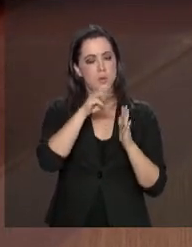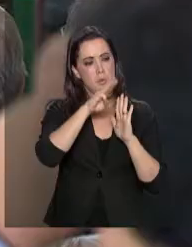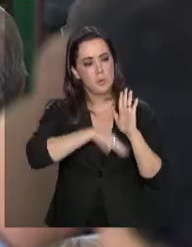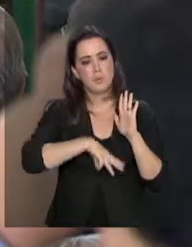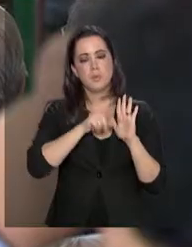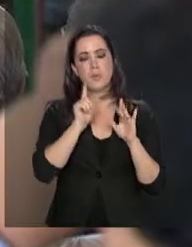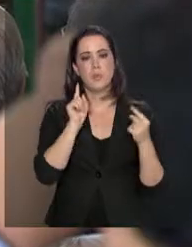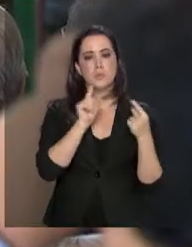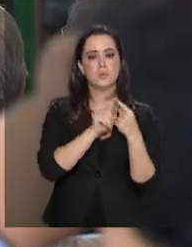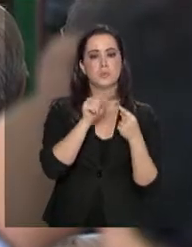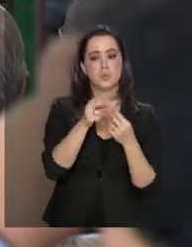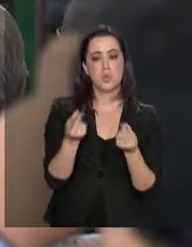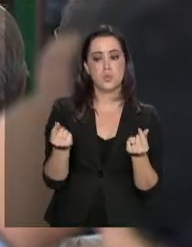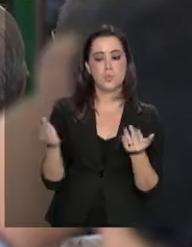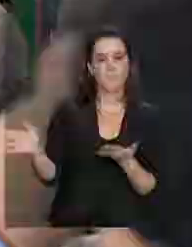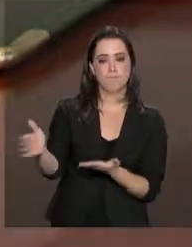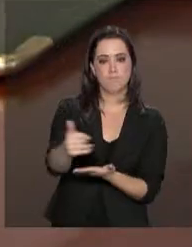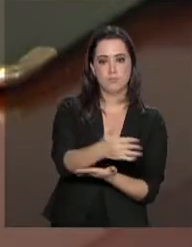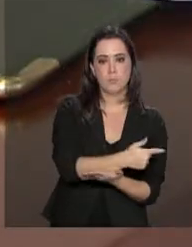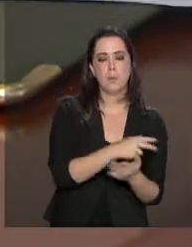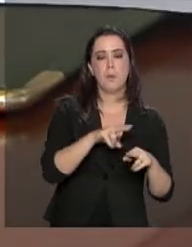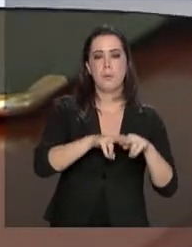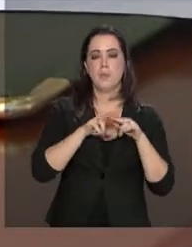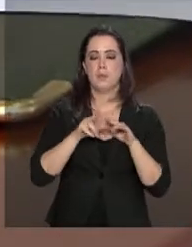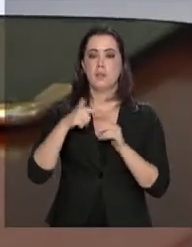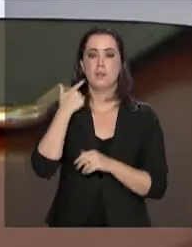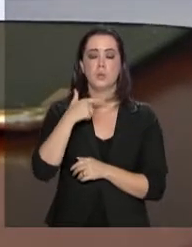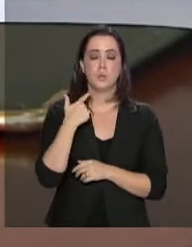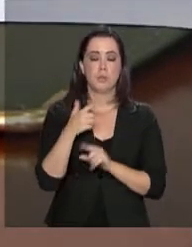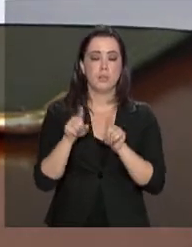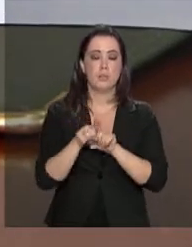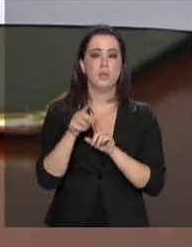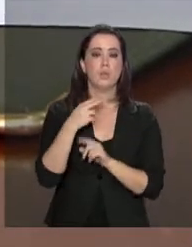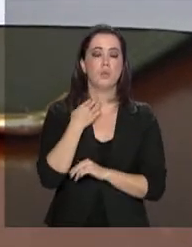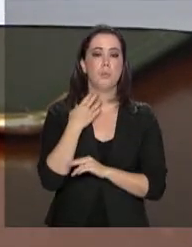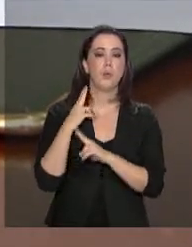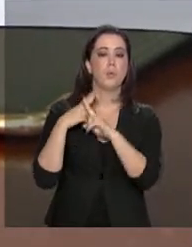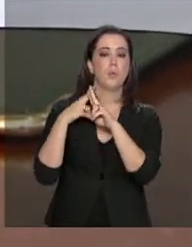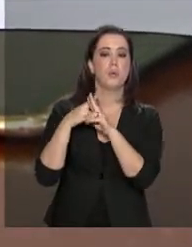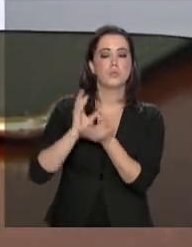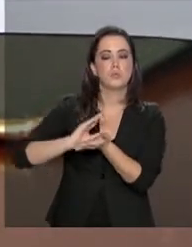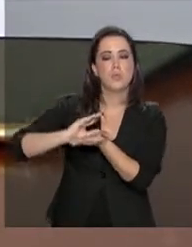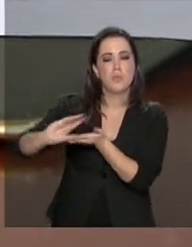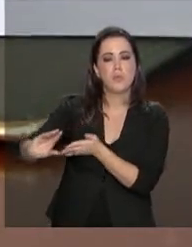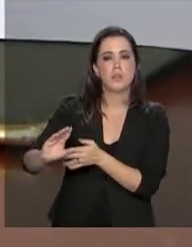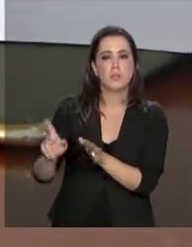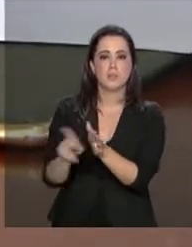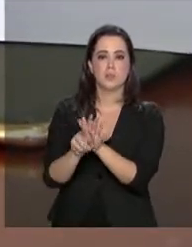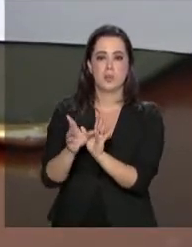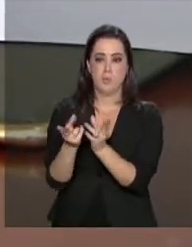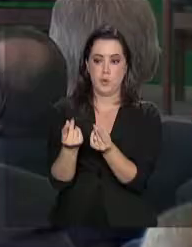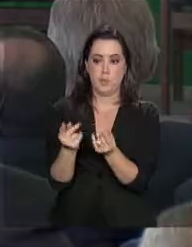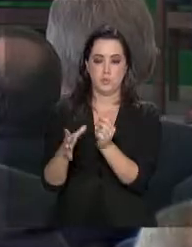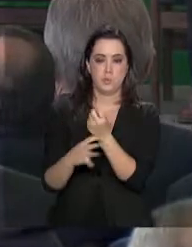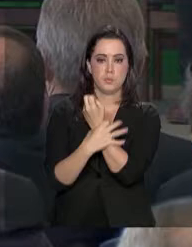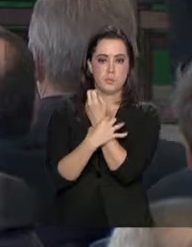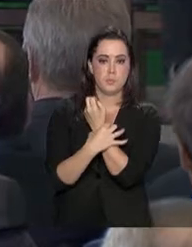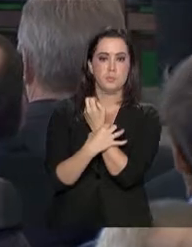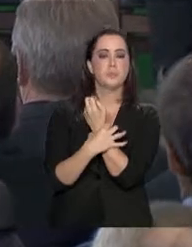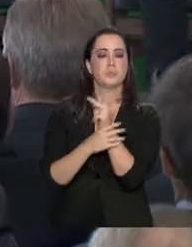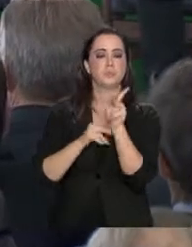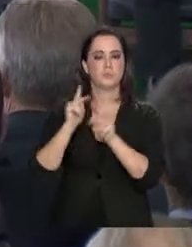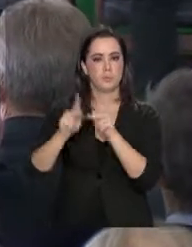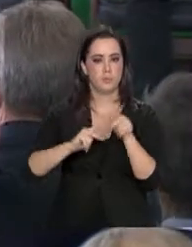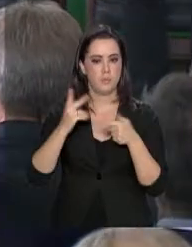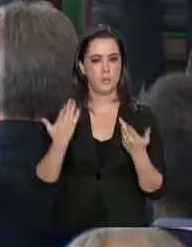que parte dos recursos arrecadados pela Loteria da Caixa Econômica Federal sejam destinados para o Fundo Nacional de Segurança